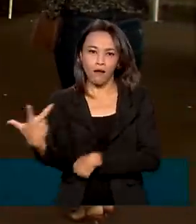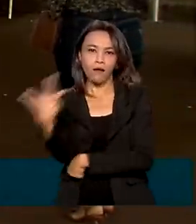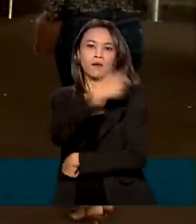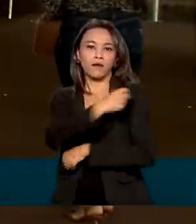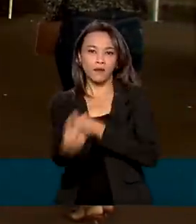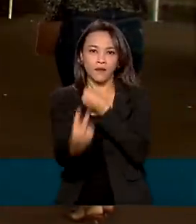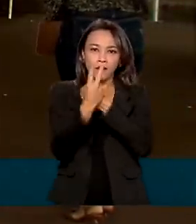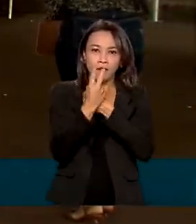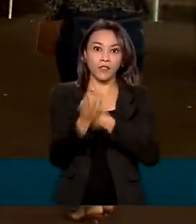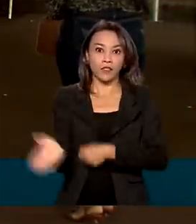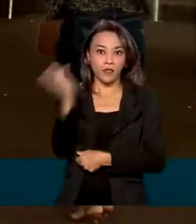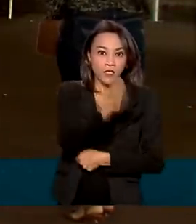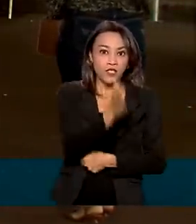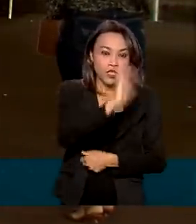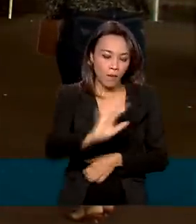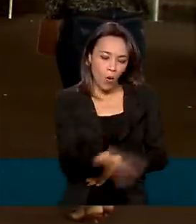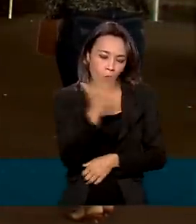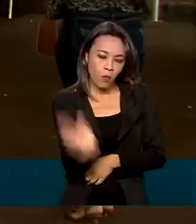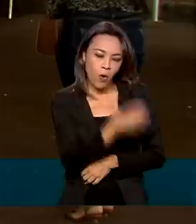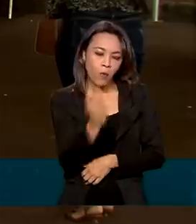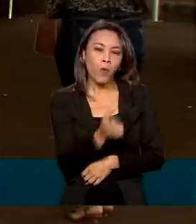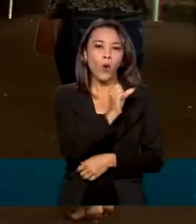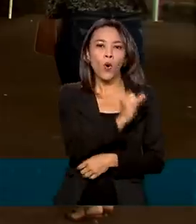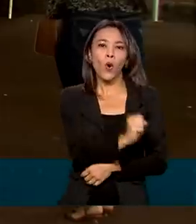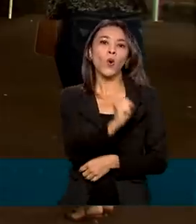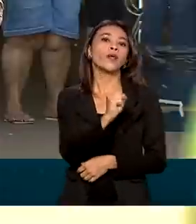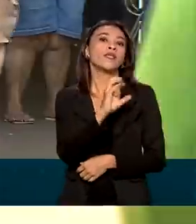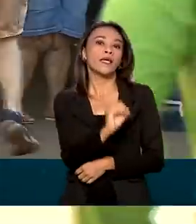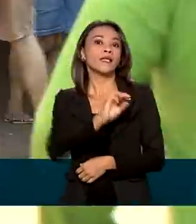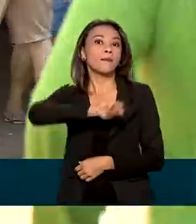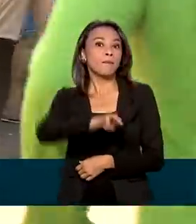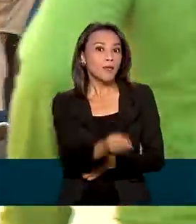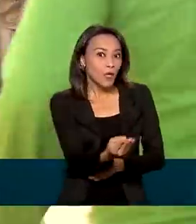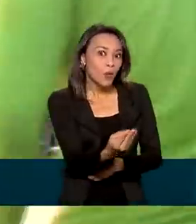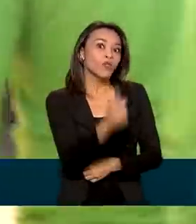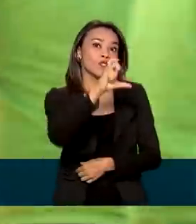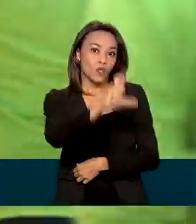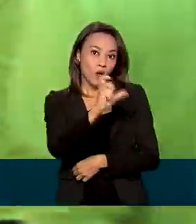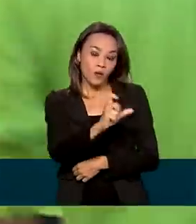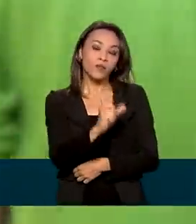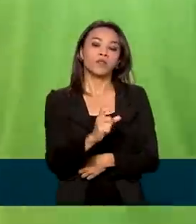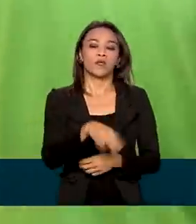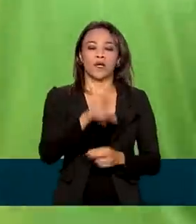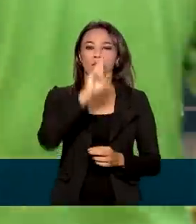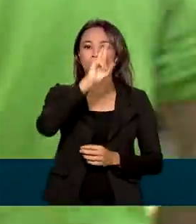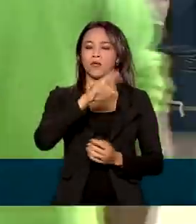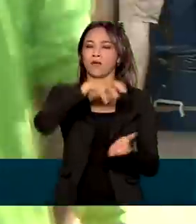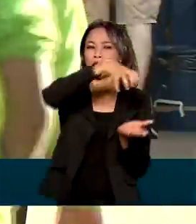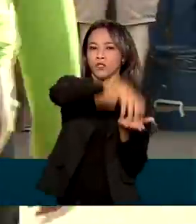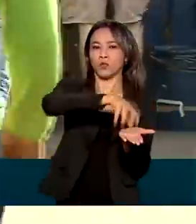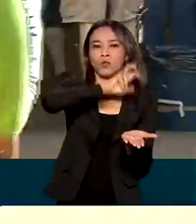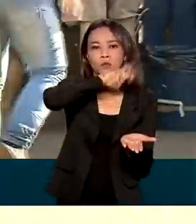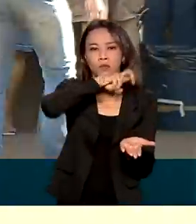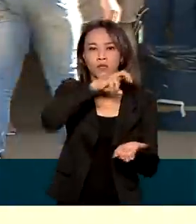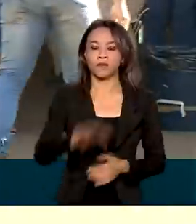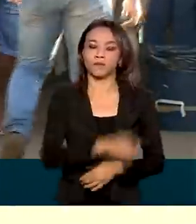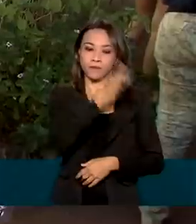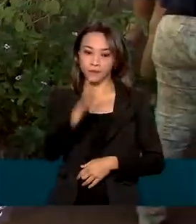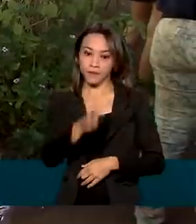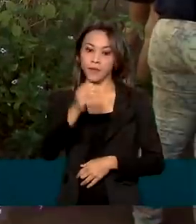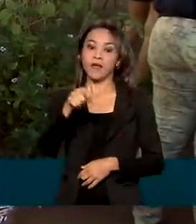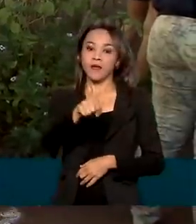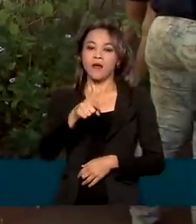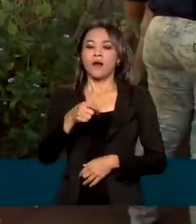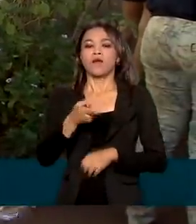produzidas 80 milhões de doses pelo Instituto Butantan. Em Brasília, muitos buscaram as doses disponíveis.